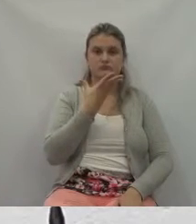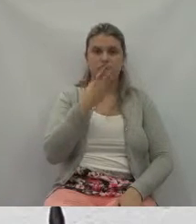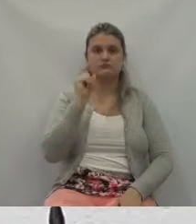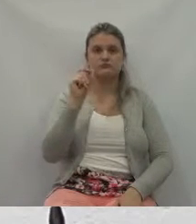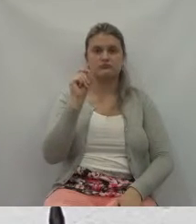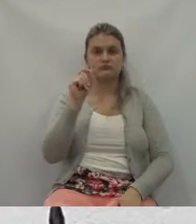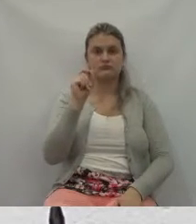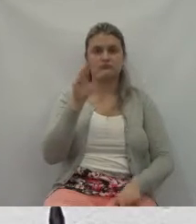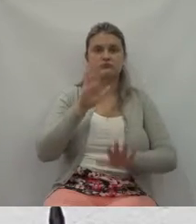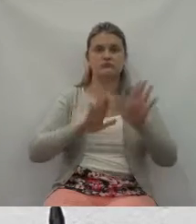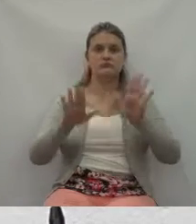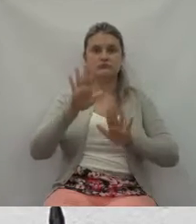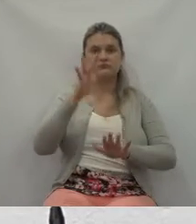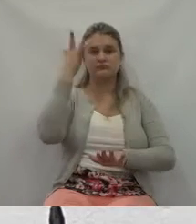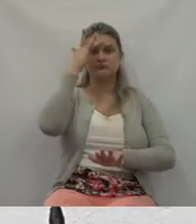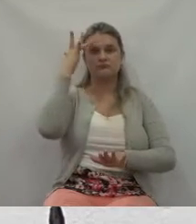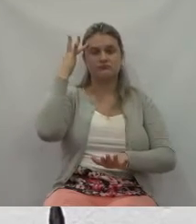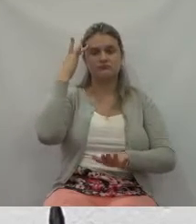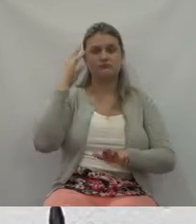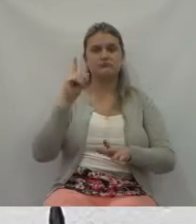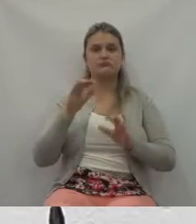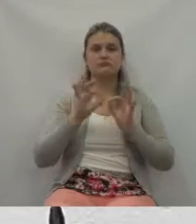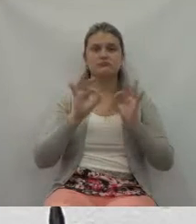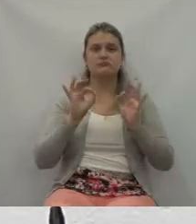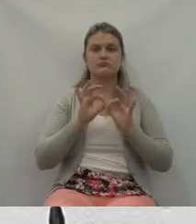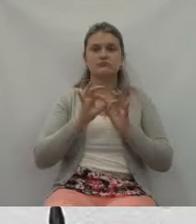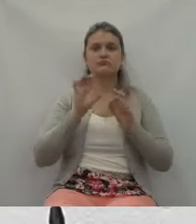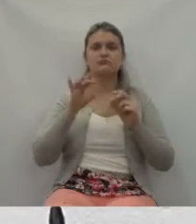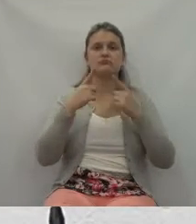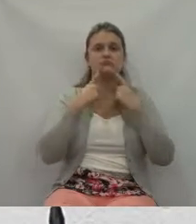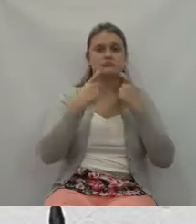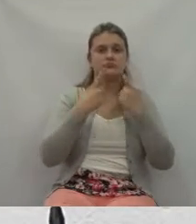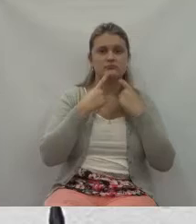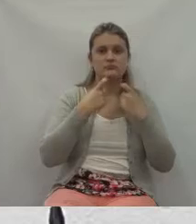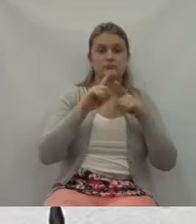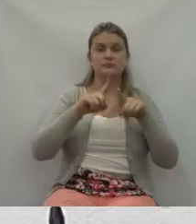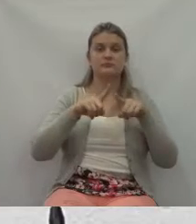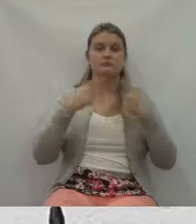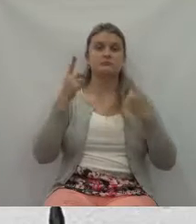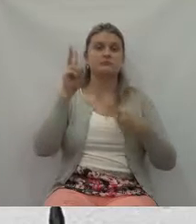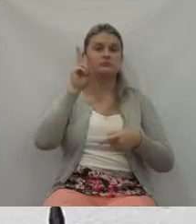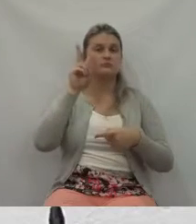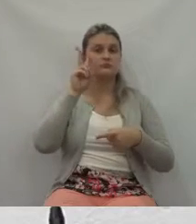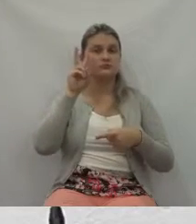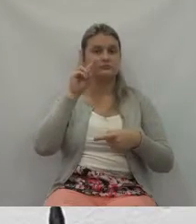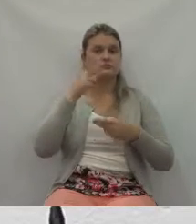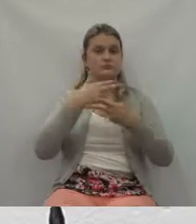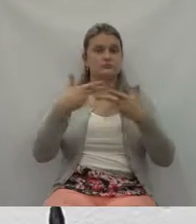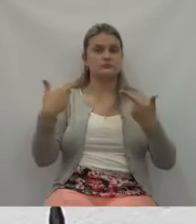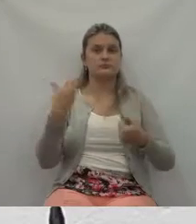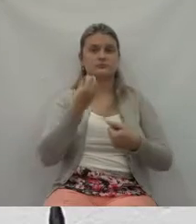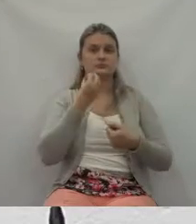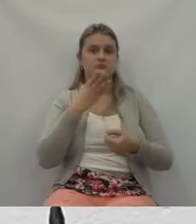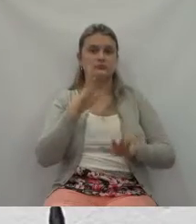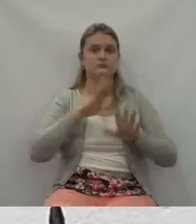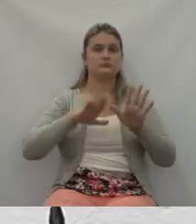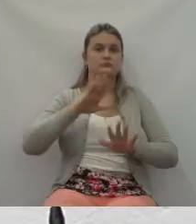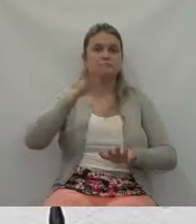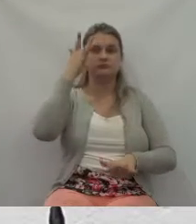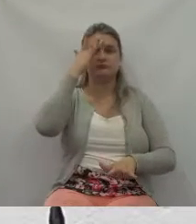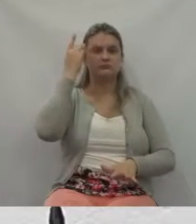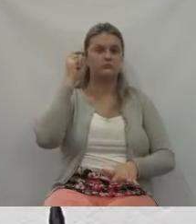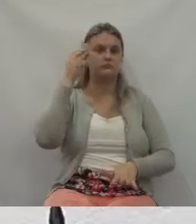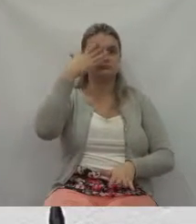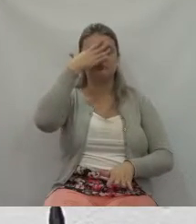afinado para tecer as críticas, mas para lembrar das coisas boas, às vezes, a gente não lembra. A gente passa só a